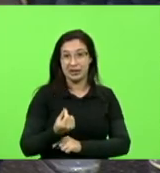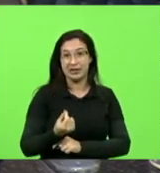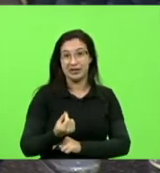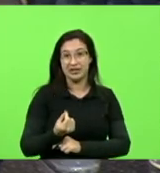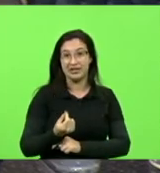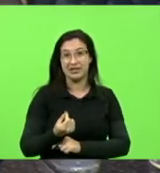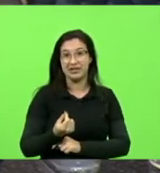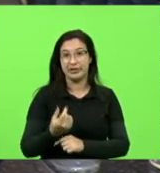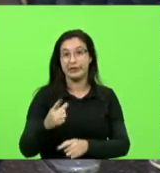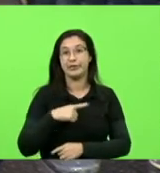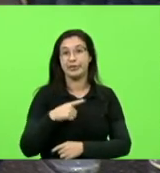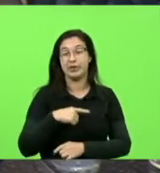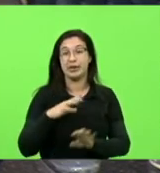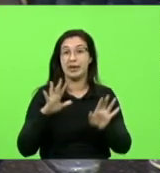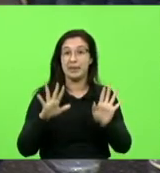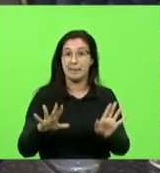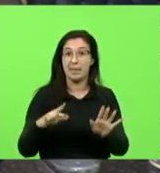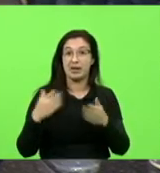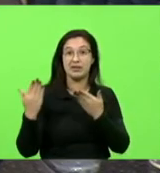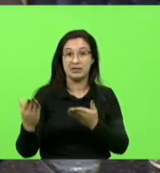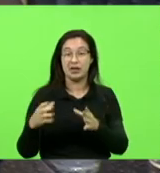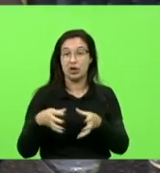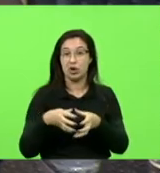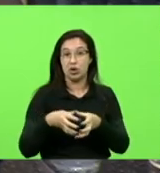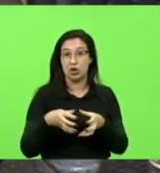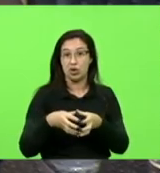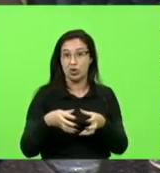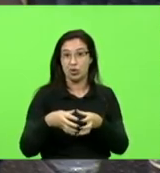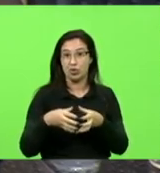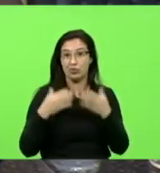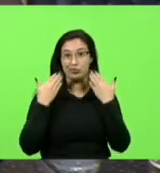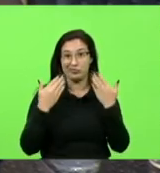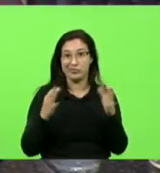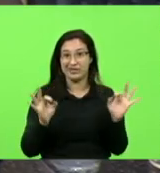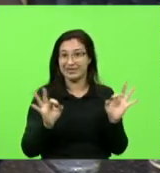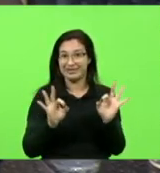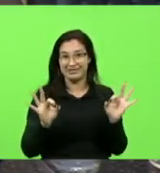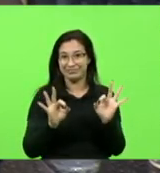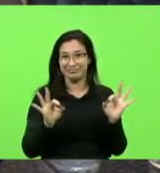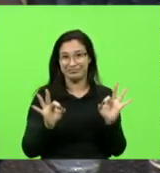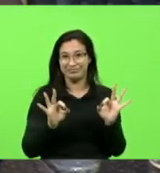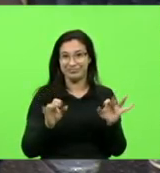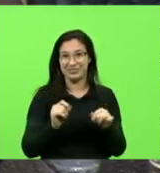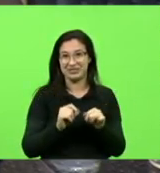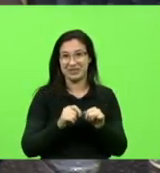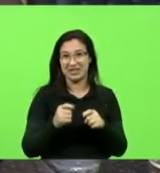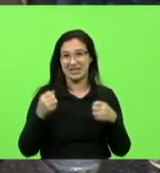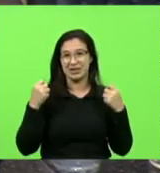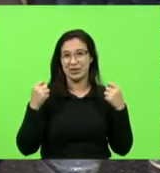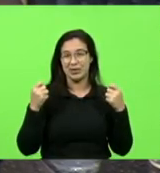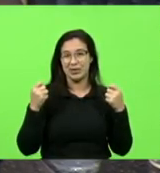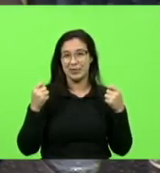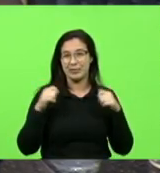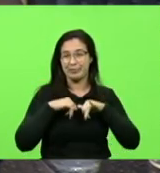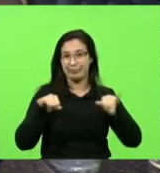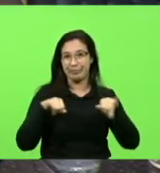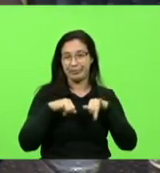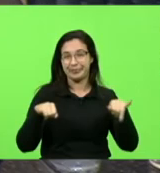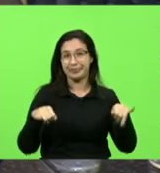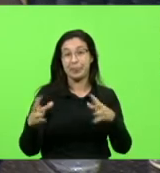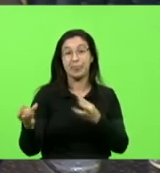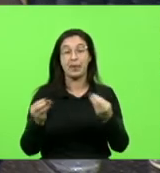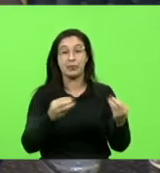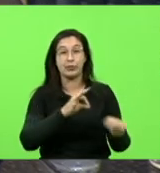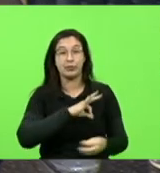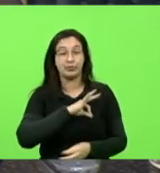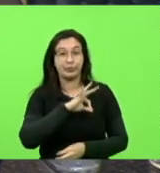Mas aí a defensoria pública não aparece, fazendo essa propaganda. Um monte de policial aí que é